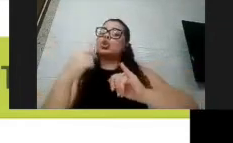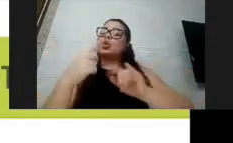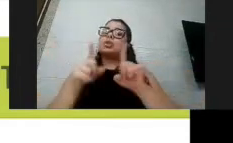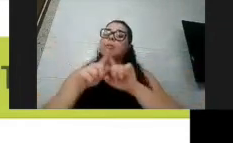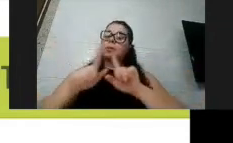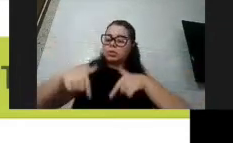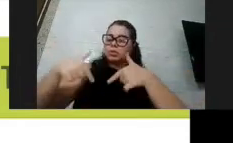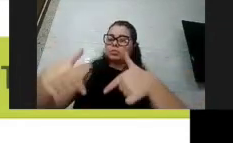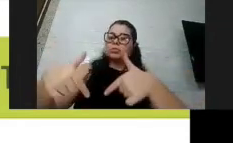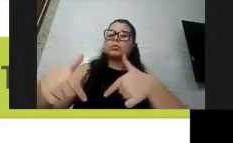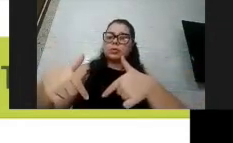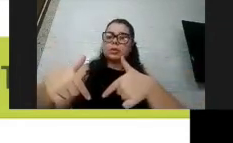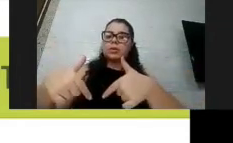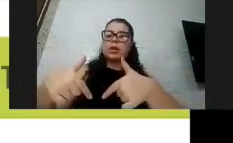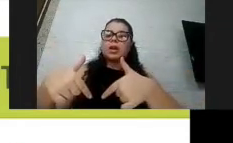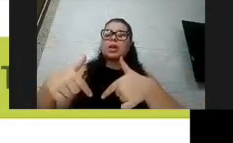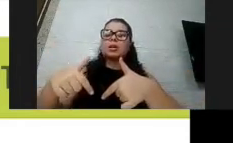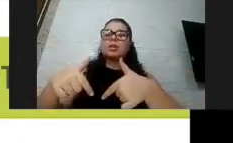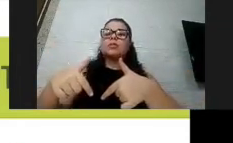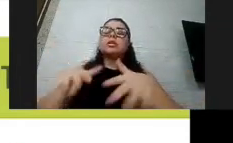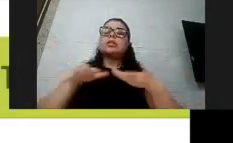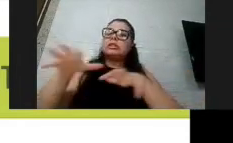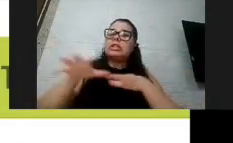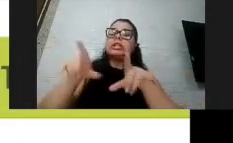advocacy, mobilização ligada à causa,